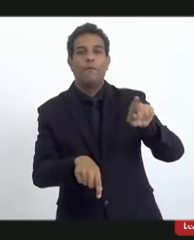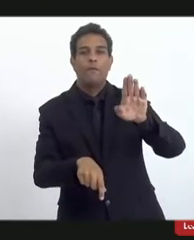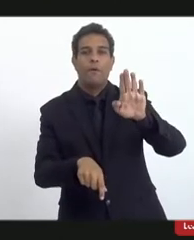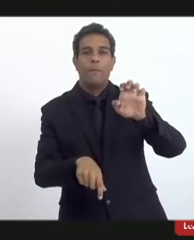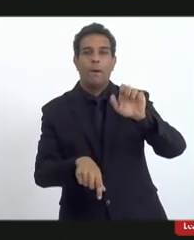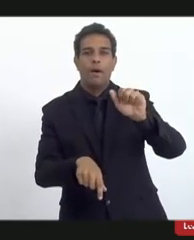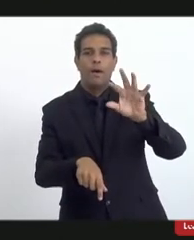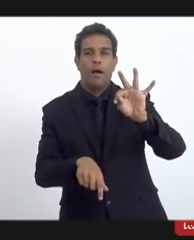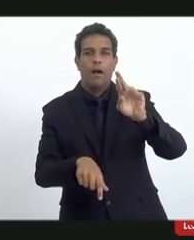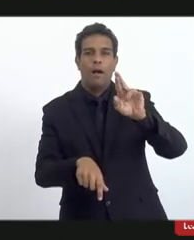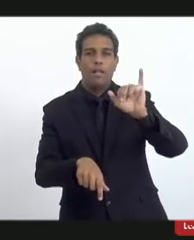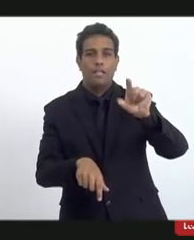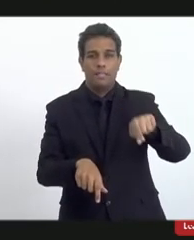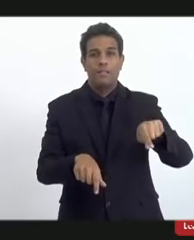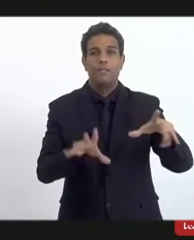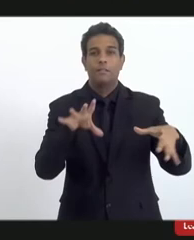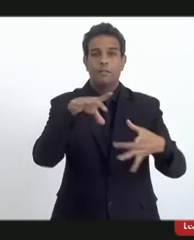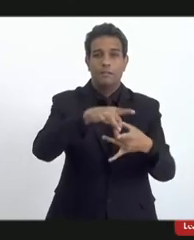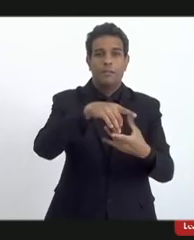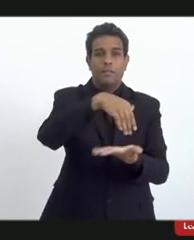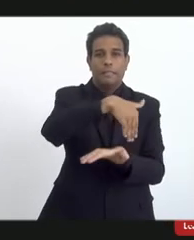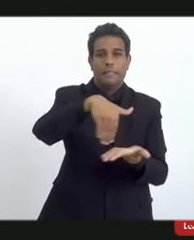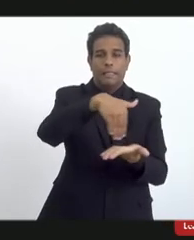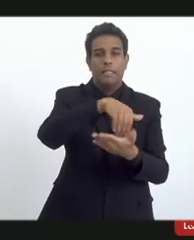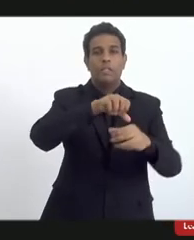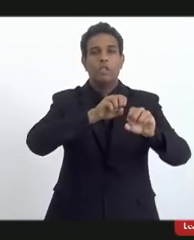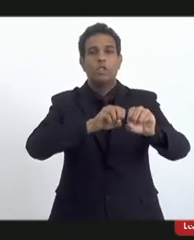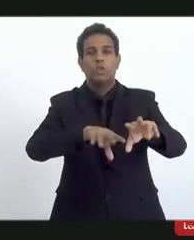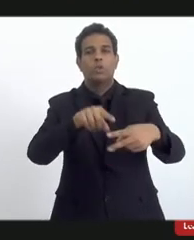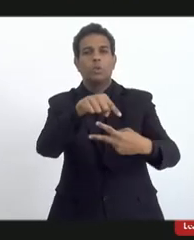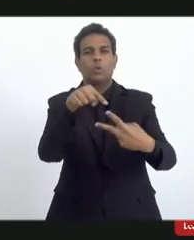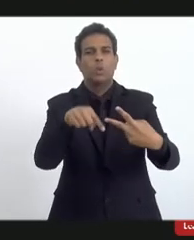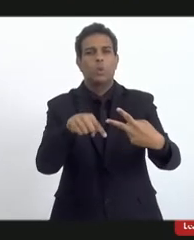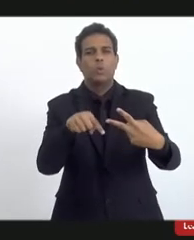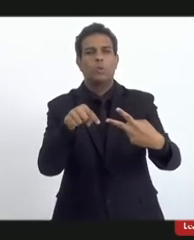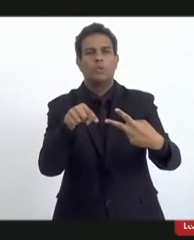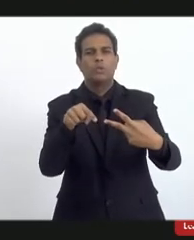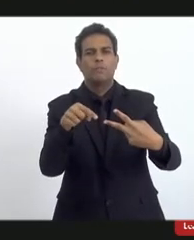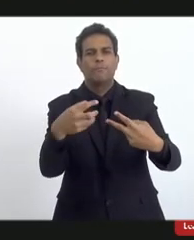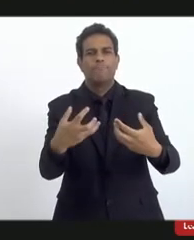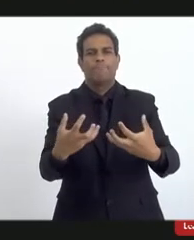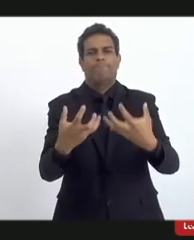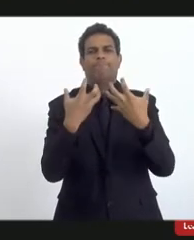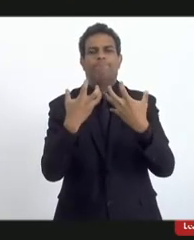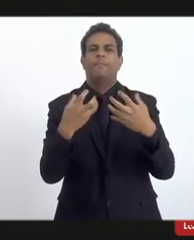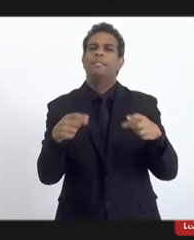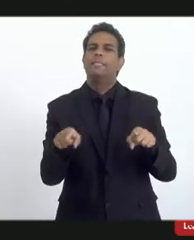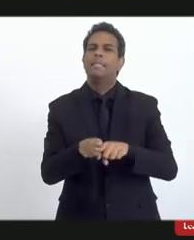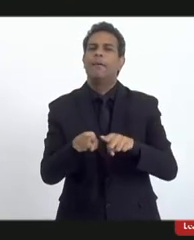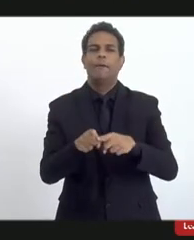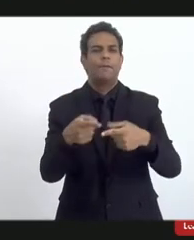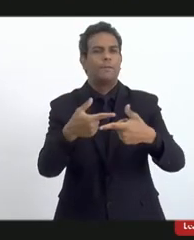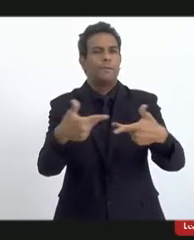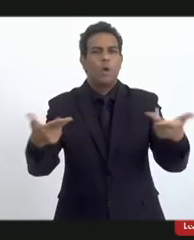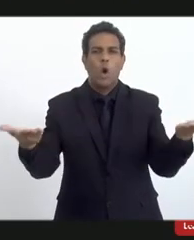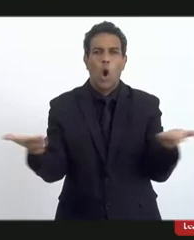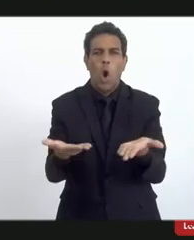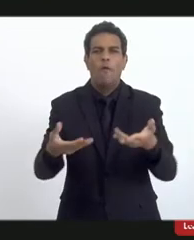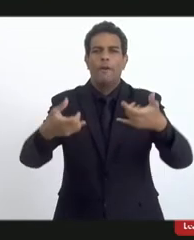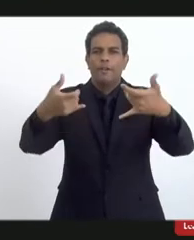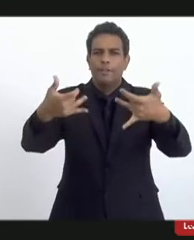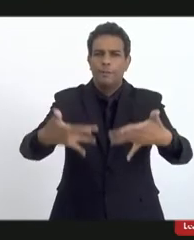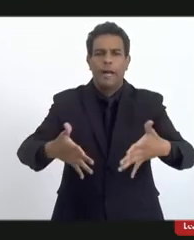Beatriz, da Secretaria de Educação. Duas coisas me chamaram atenção que hoje se foi